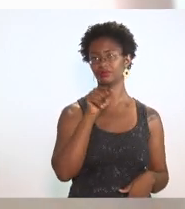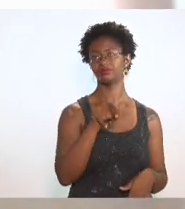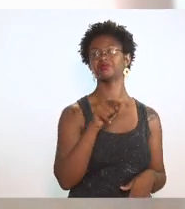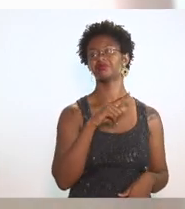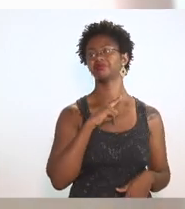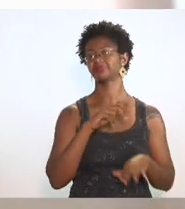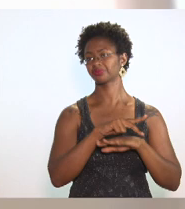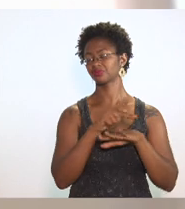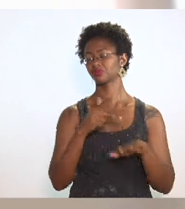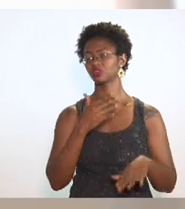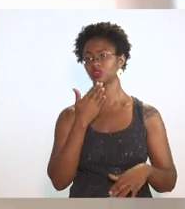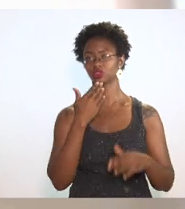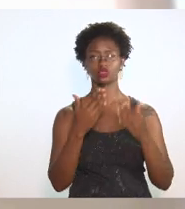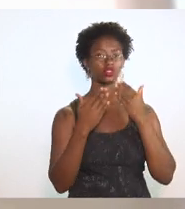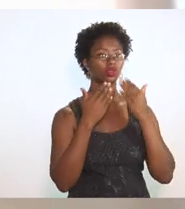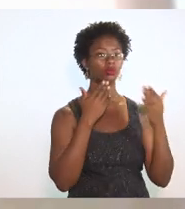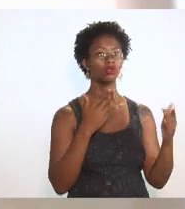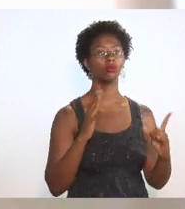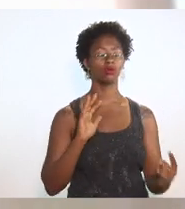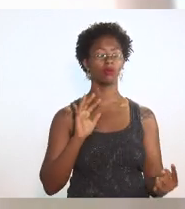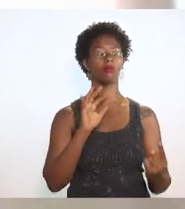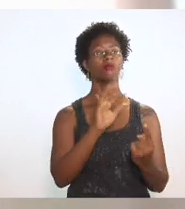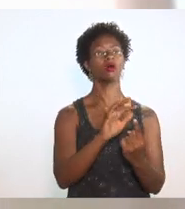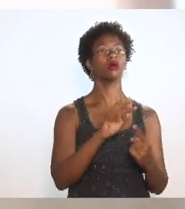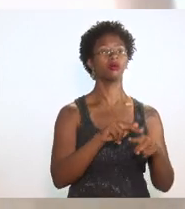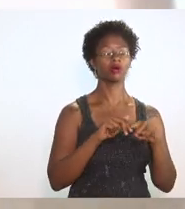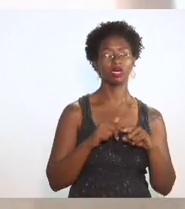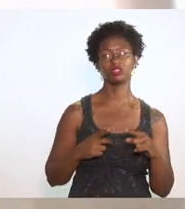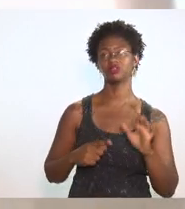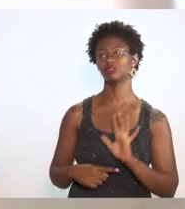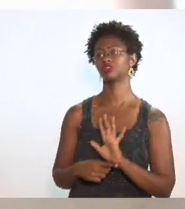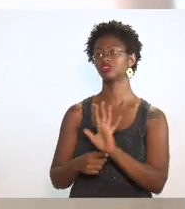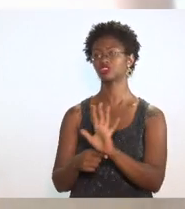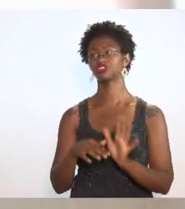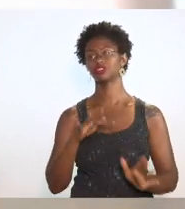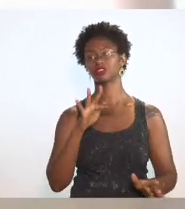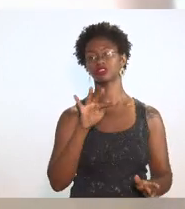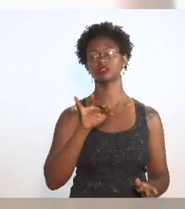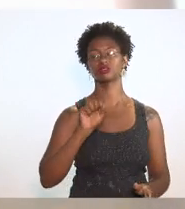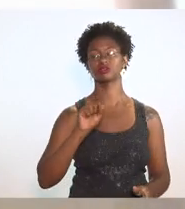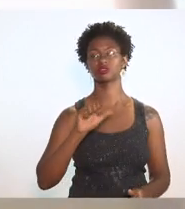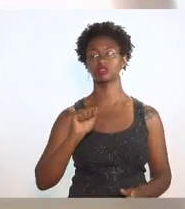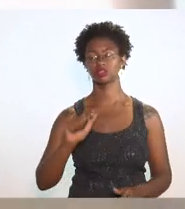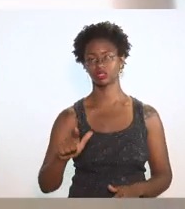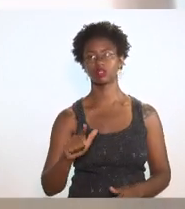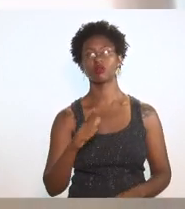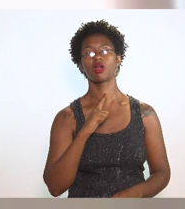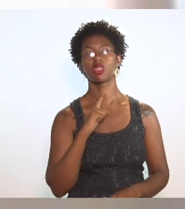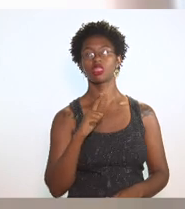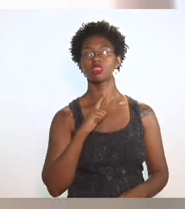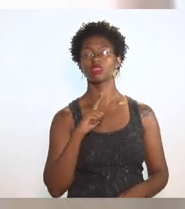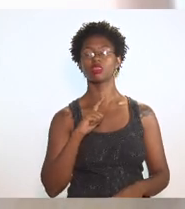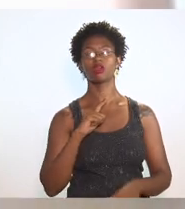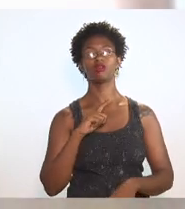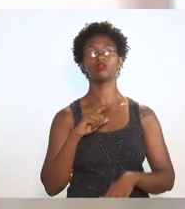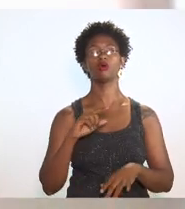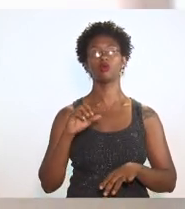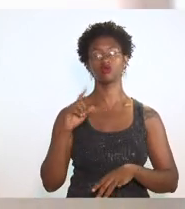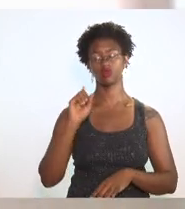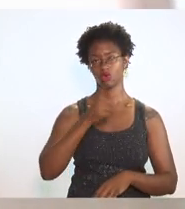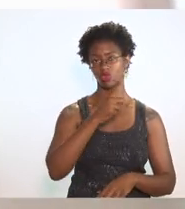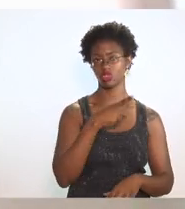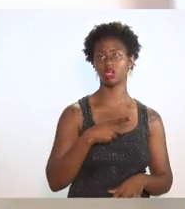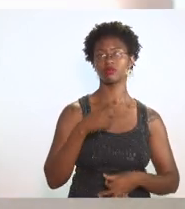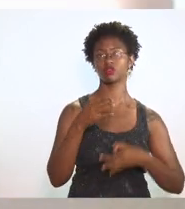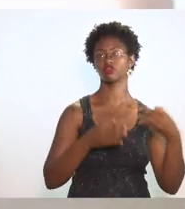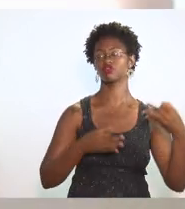tipos de impacto que um projeto, que um benefício fiscal pode causar no ordenamento jurídico e também na sociedade como